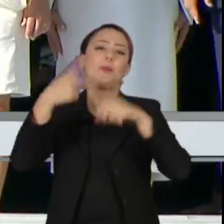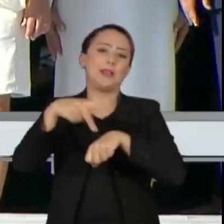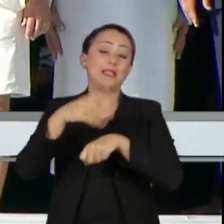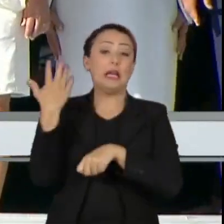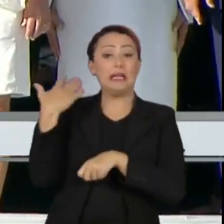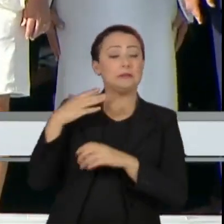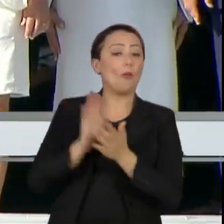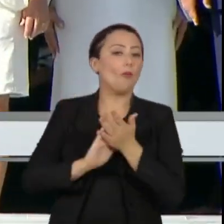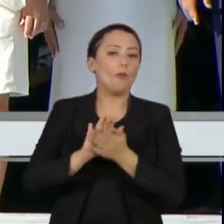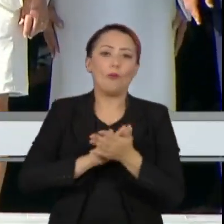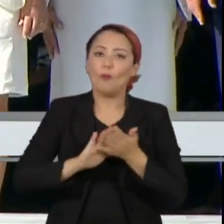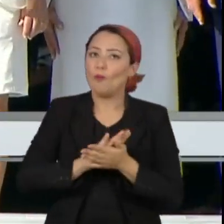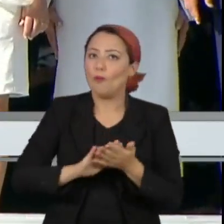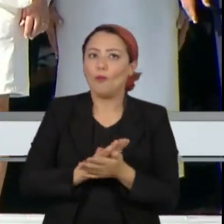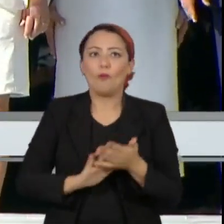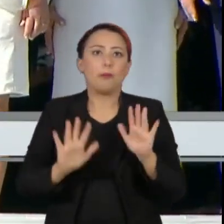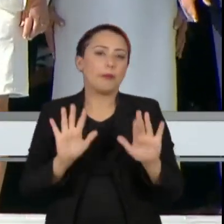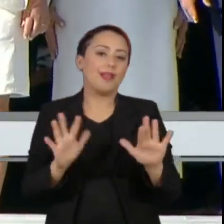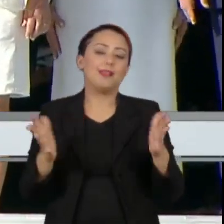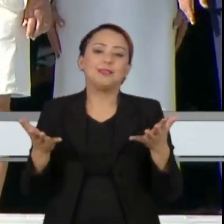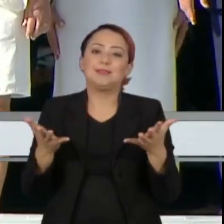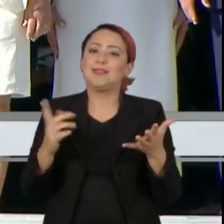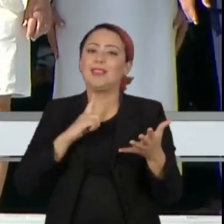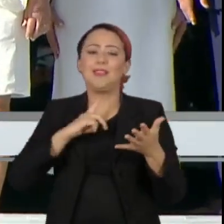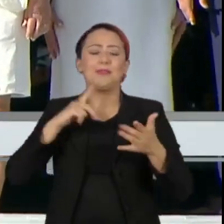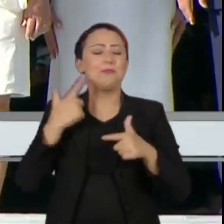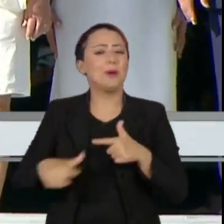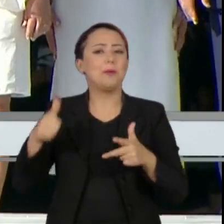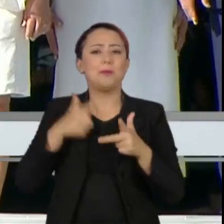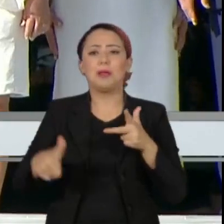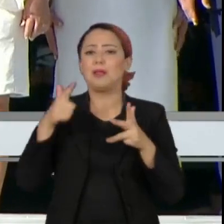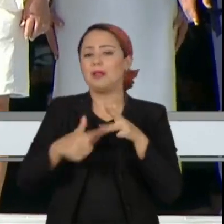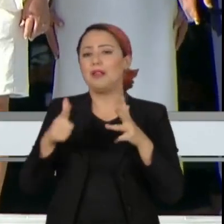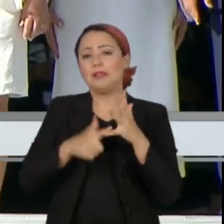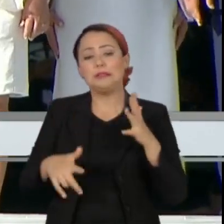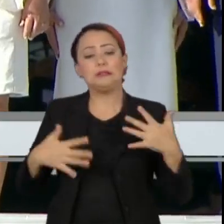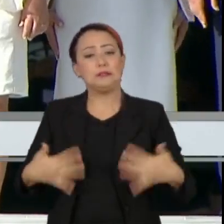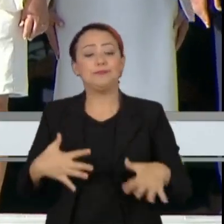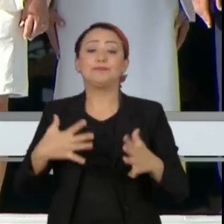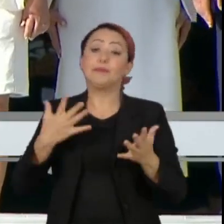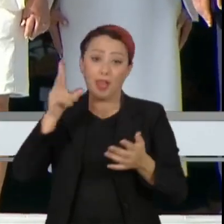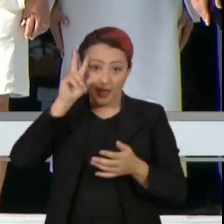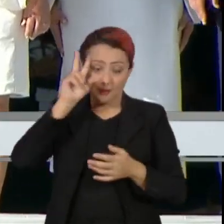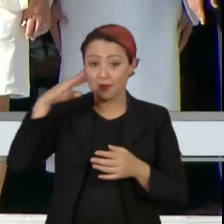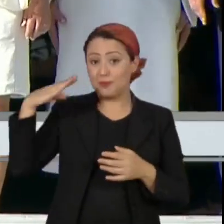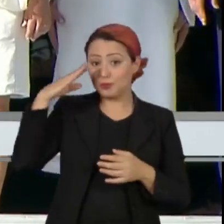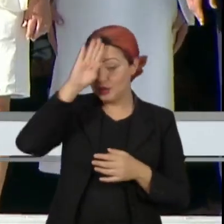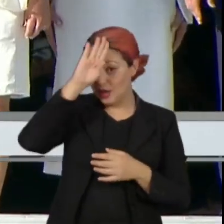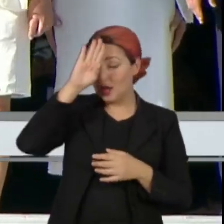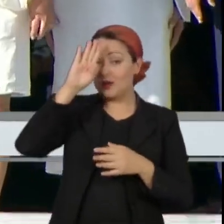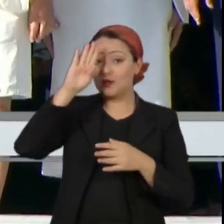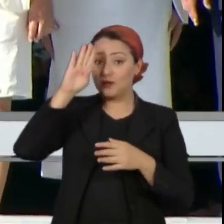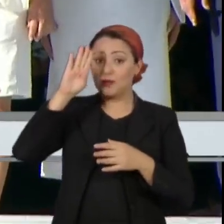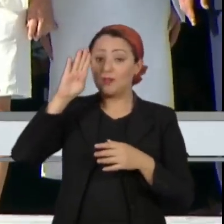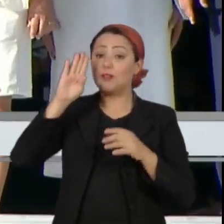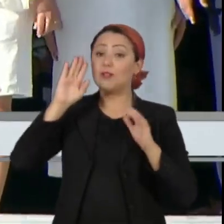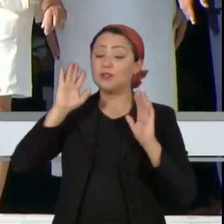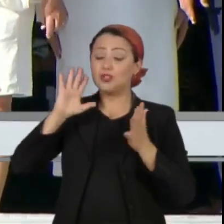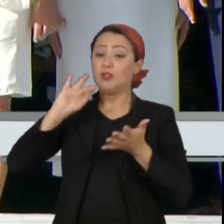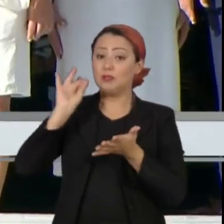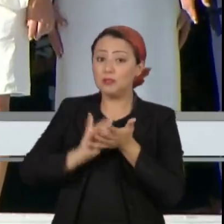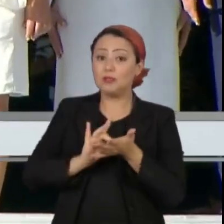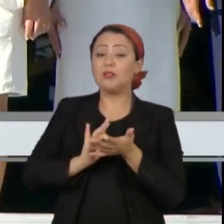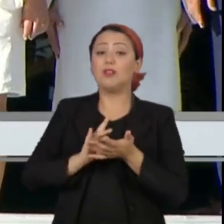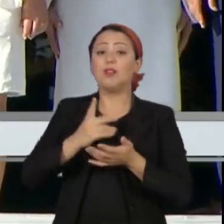infelizmente, no último quadrino presidencial. Nós tivemos cenas grotescas. É bom lembrar que o Jair Bolsonaro se dirigiu ao presidente norte-americano,